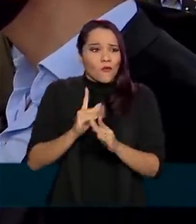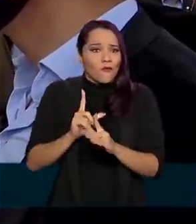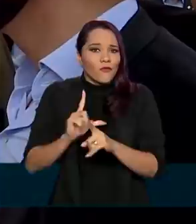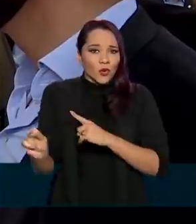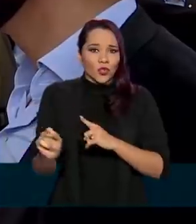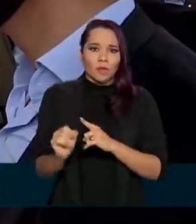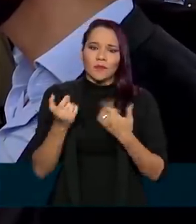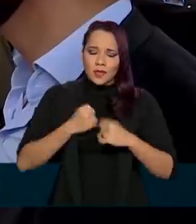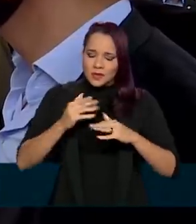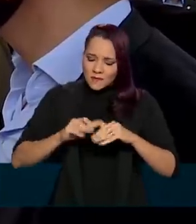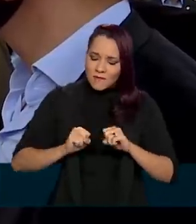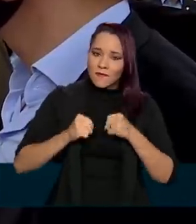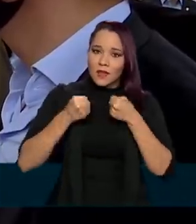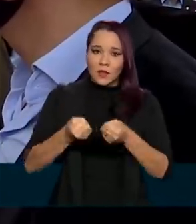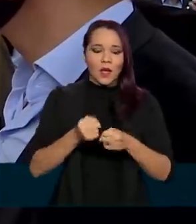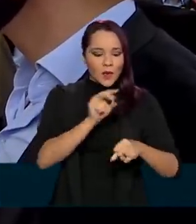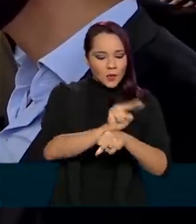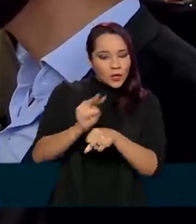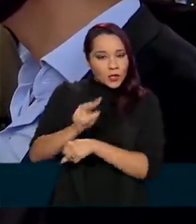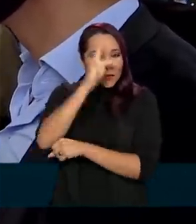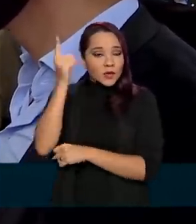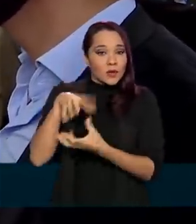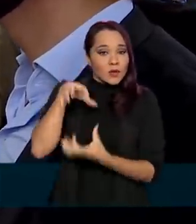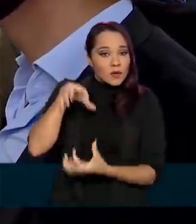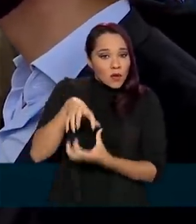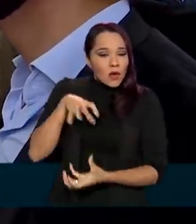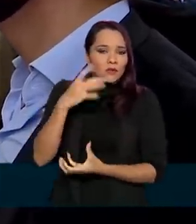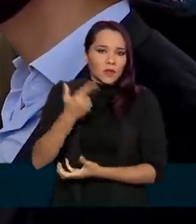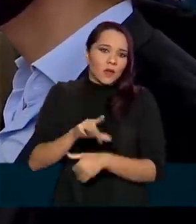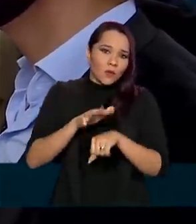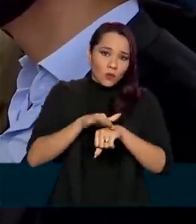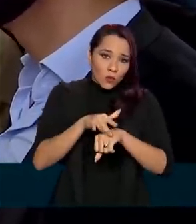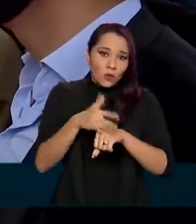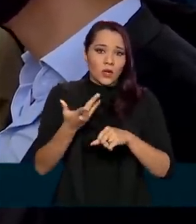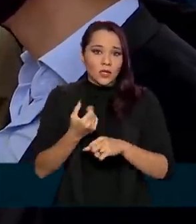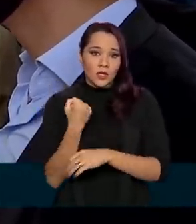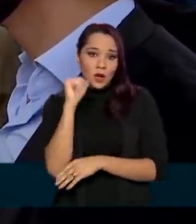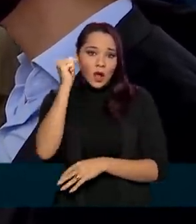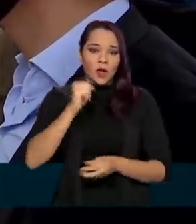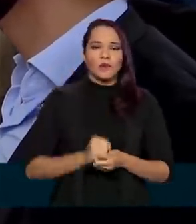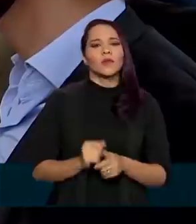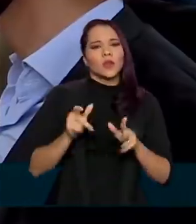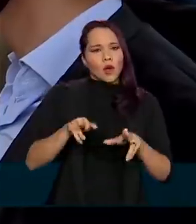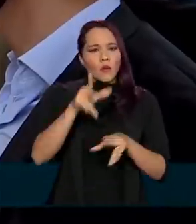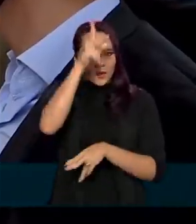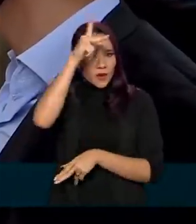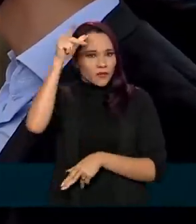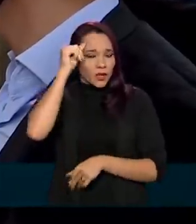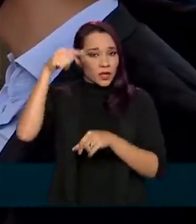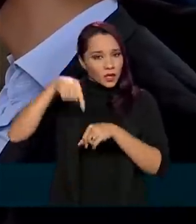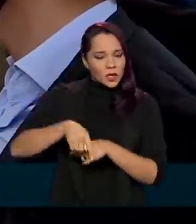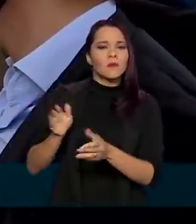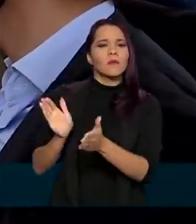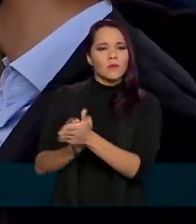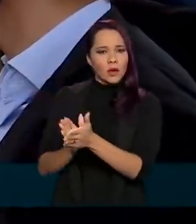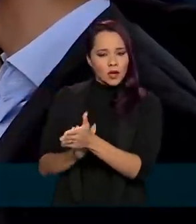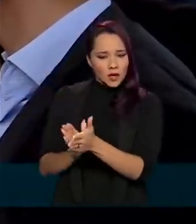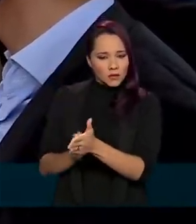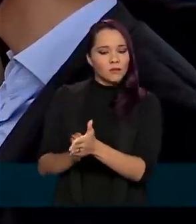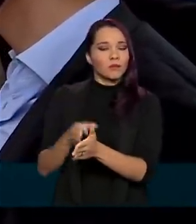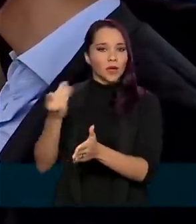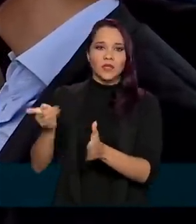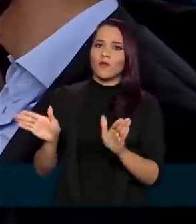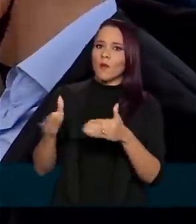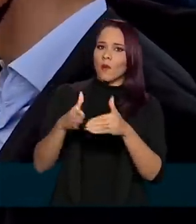vamos enfrentar, proteger os mais idosos, quem tem comorbidade. Fazer como o prefeito fez aqui em Bagé, parabéns, praticamente não